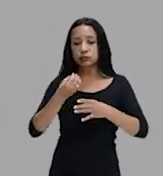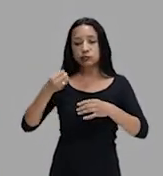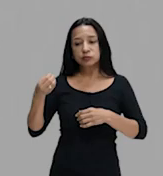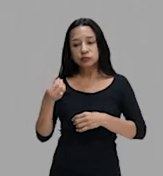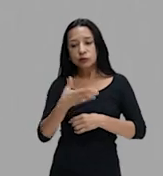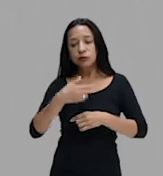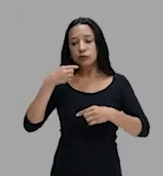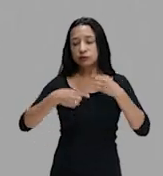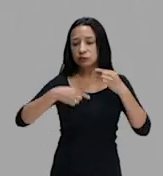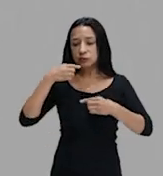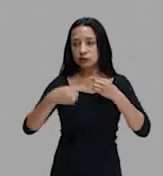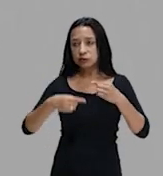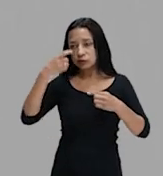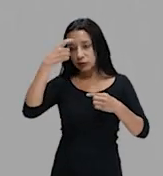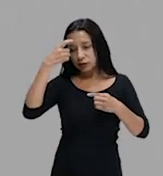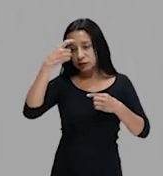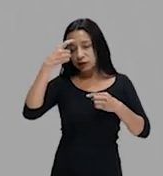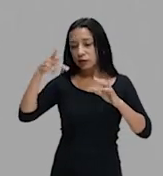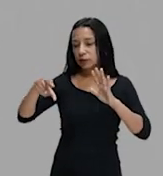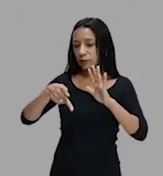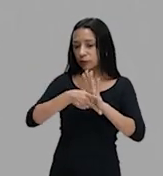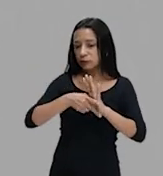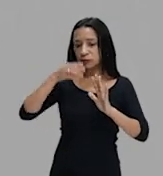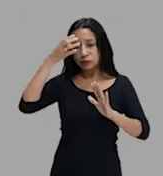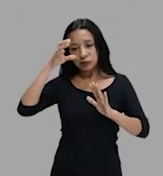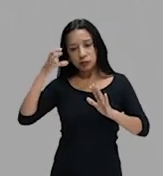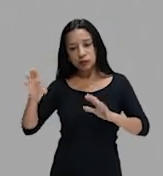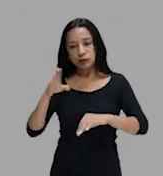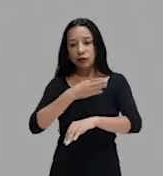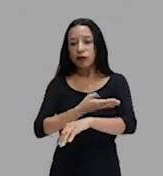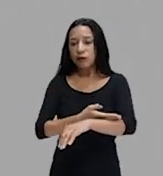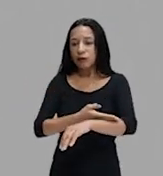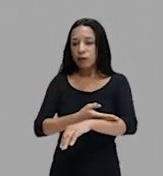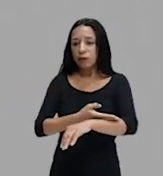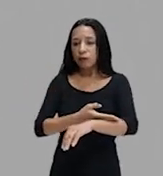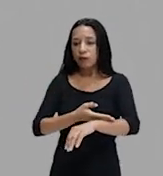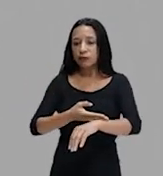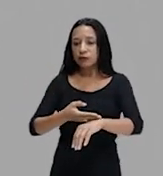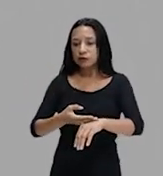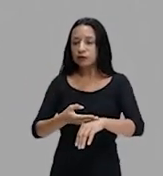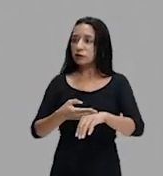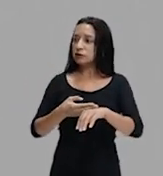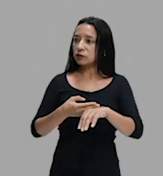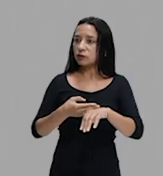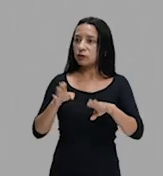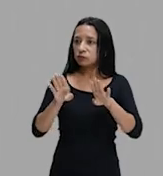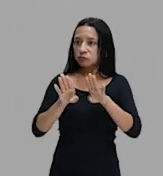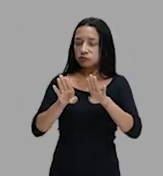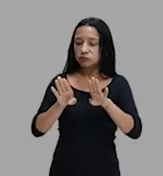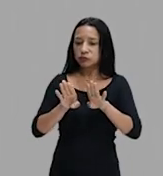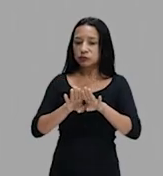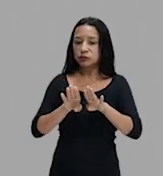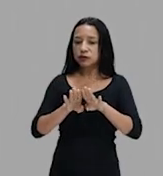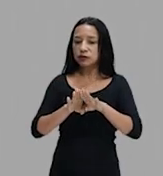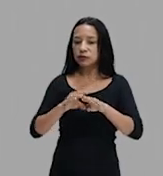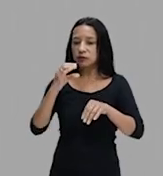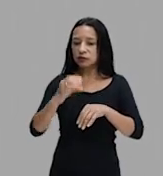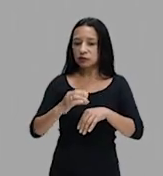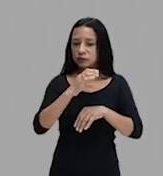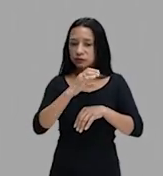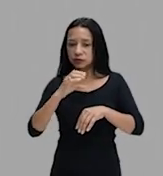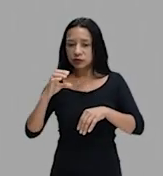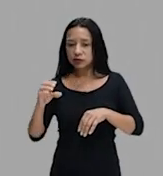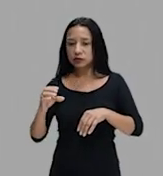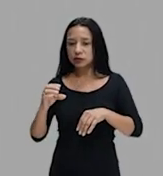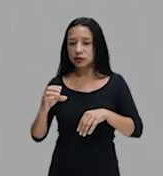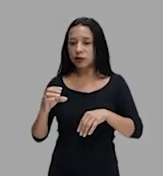como a ideia da apropriação cultural, o embrancancimento e a cristianização de tradições afro-brasileiras, como a capoeira